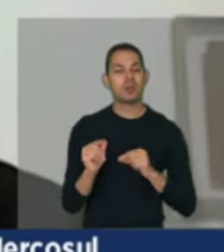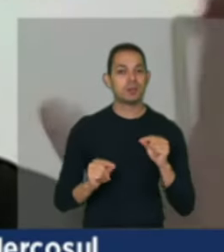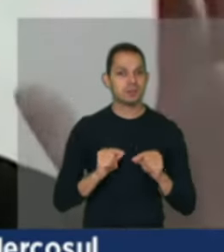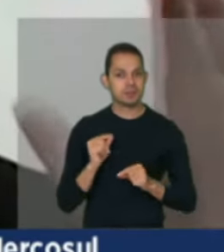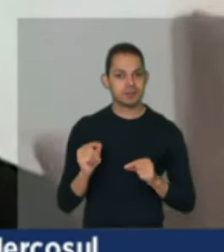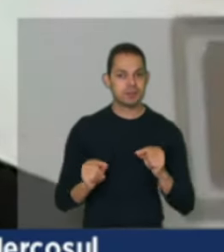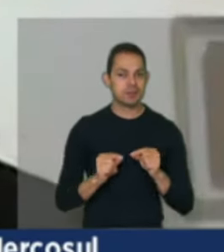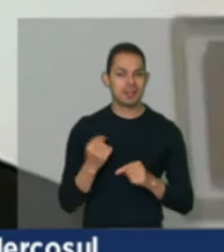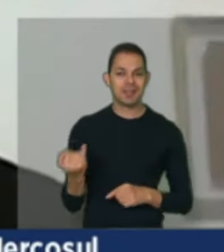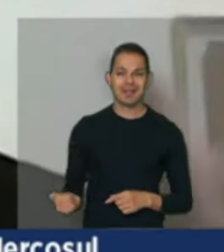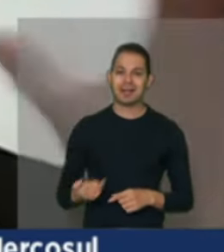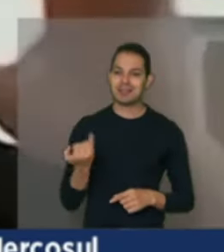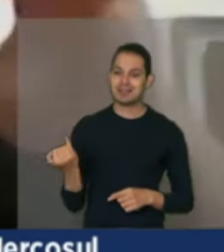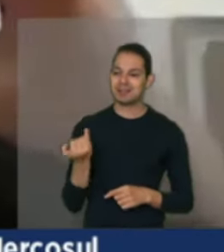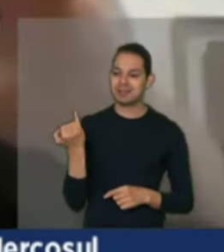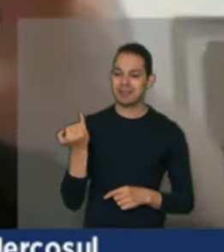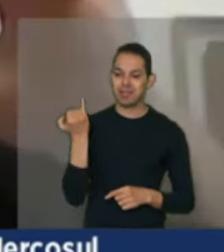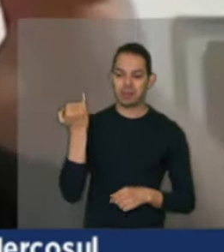importante